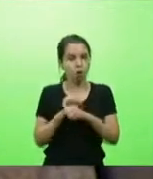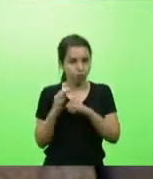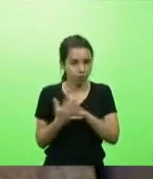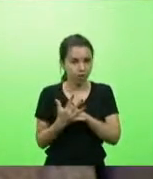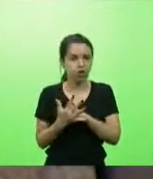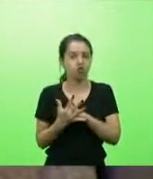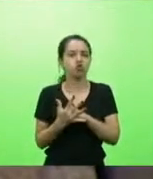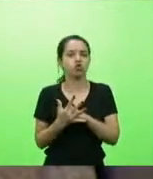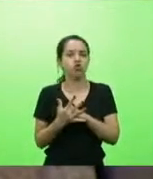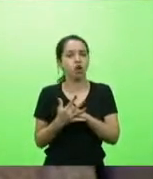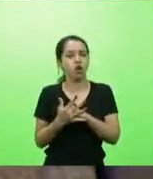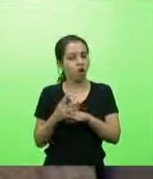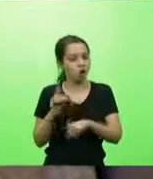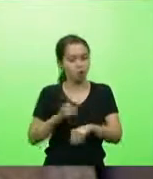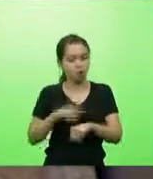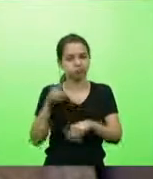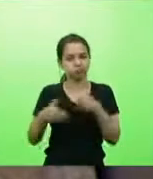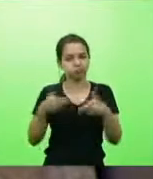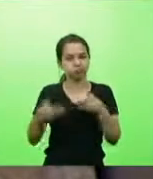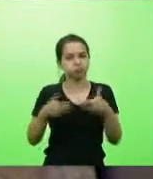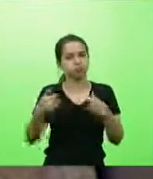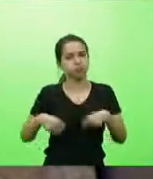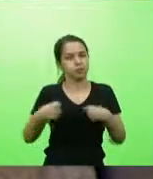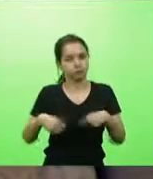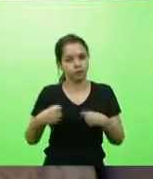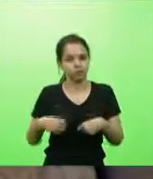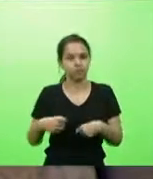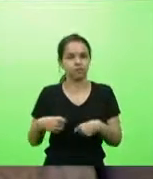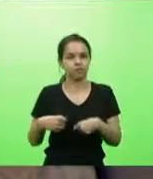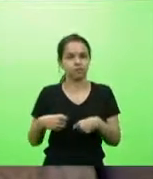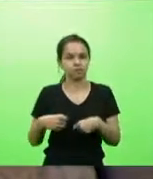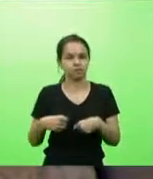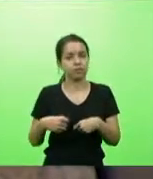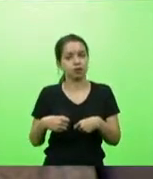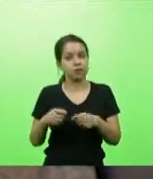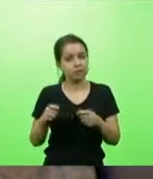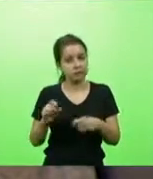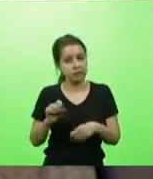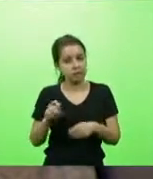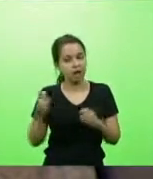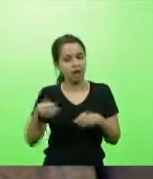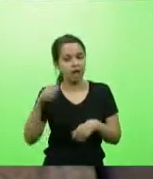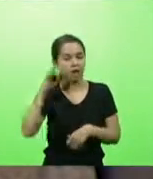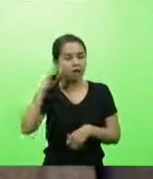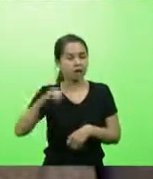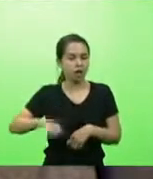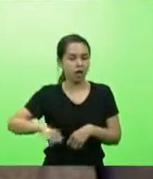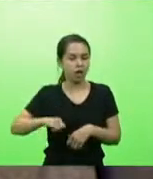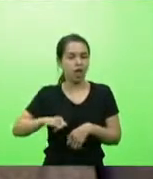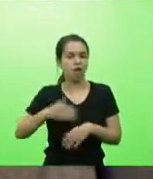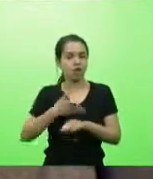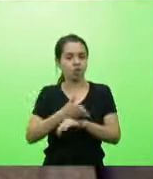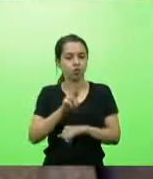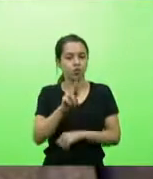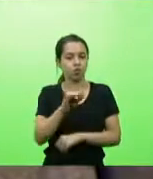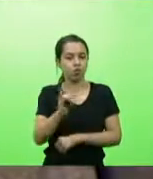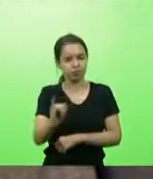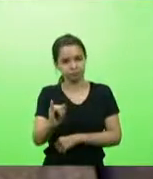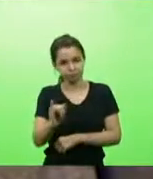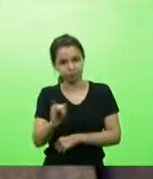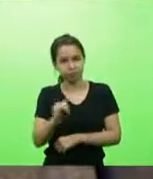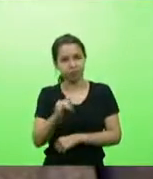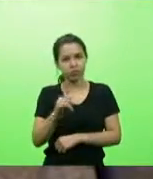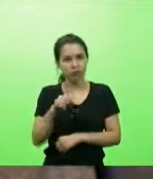faz o tratamento precoce. E isso poderíamos evitar muitas entradas em UTI. É essa que é a